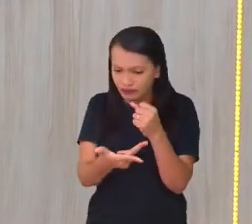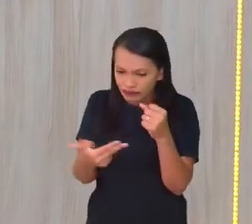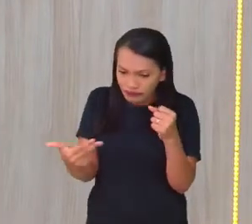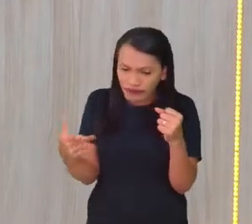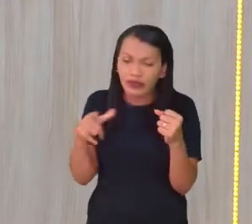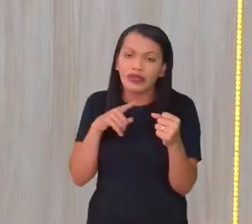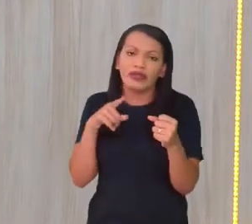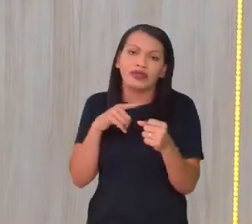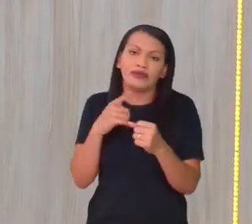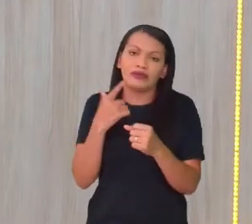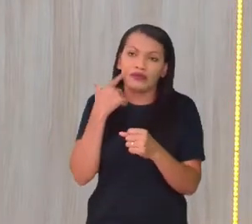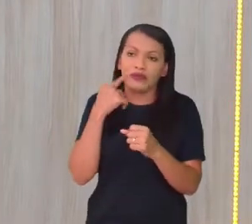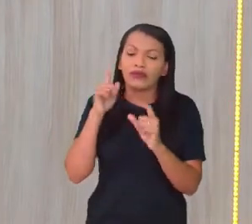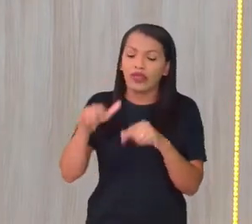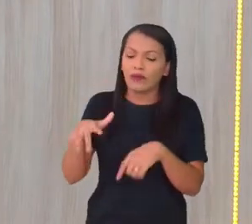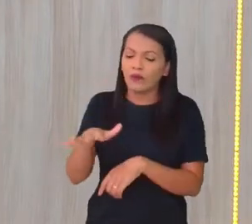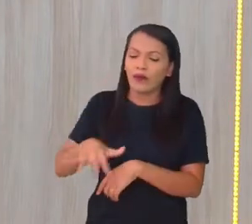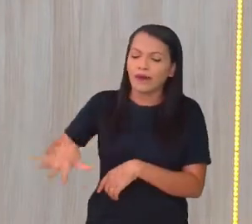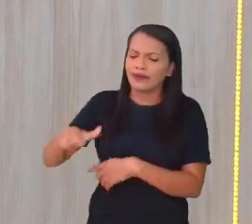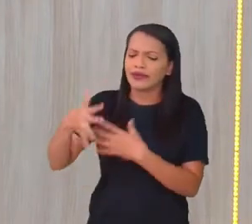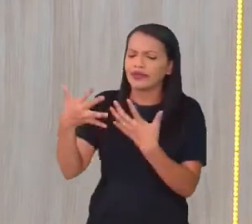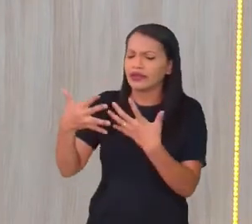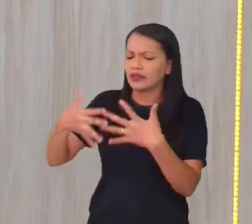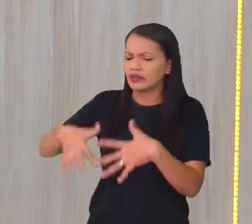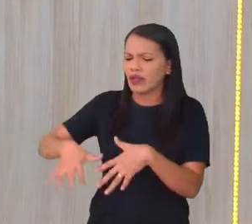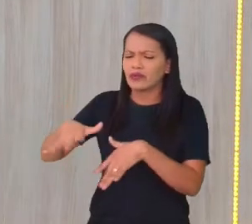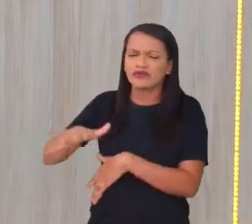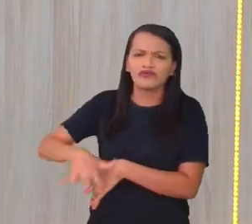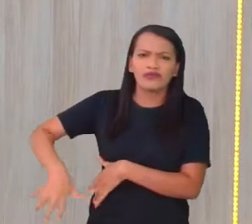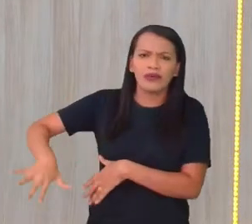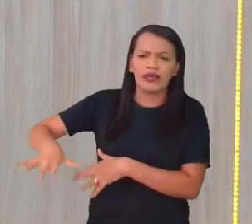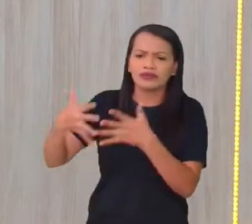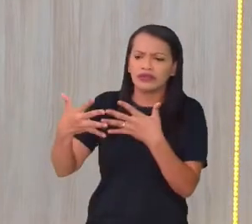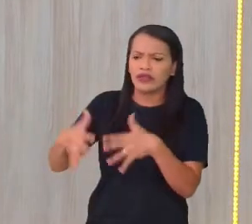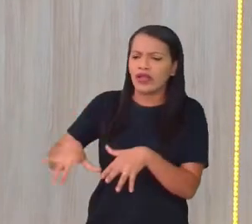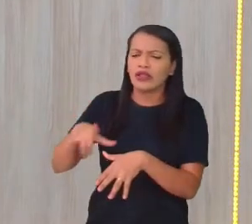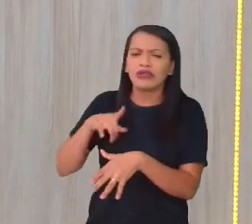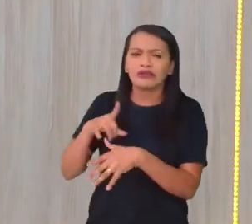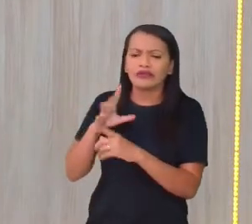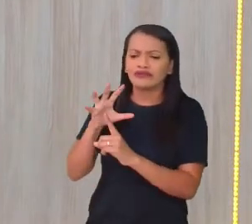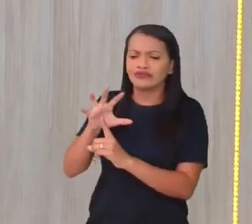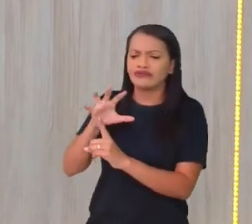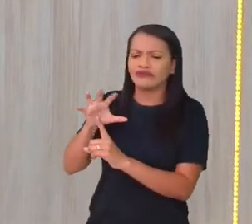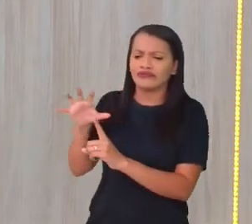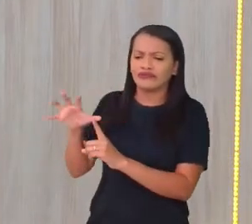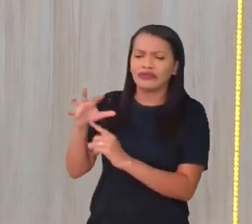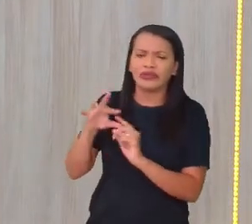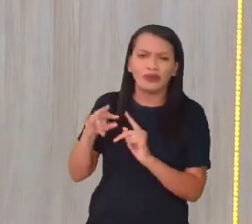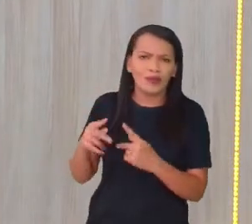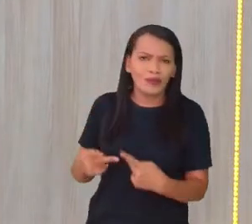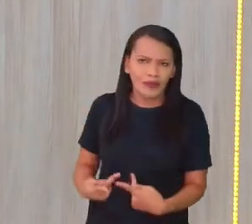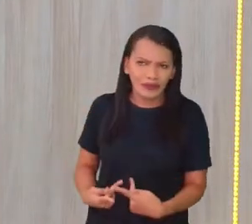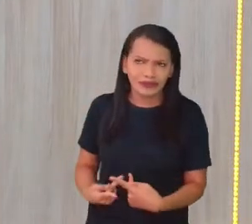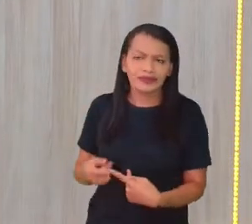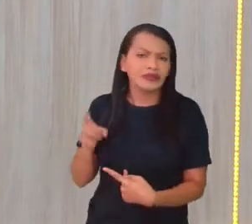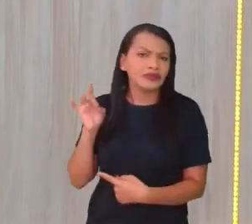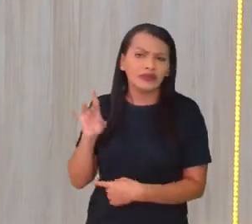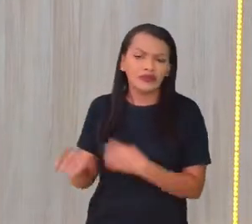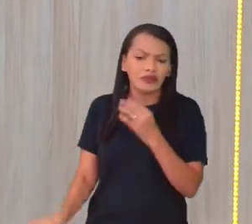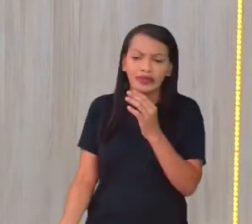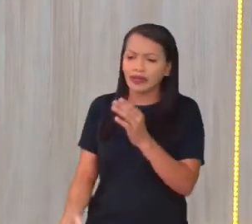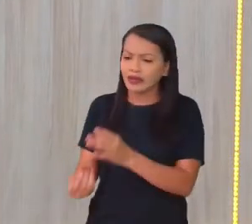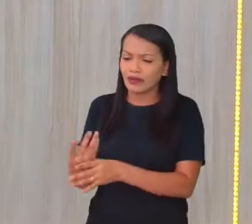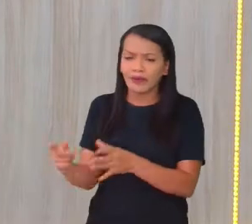recebe o nome de ambiente natural, espaço natural. Não tem interferência. Se criou daquele jeito, se